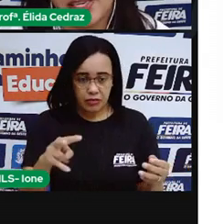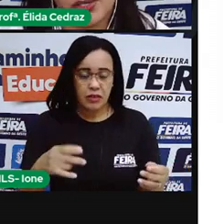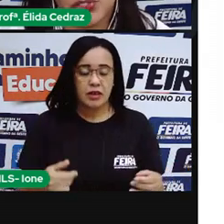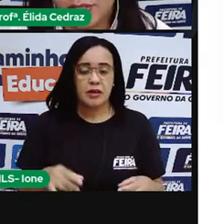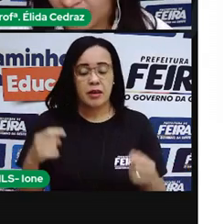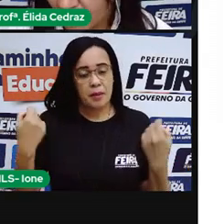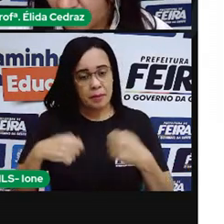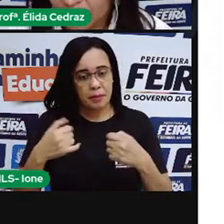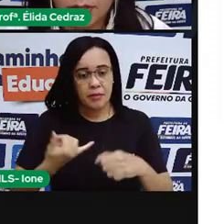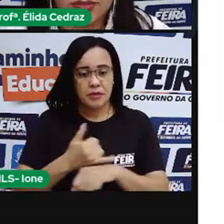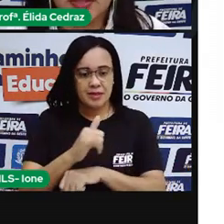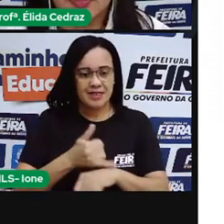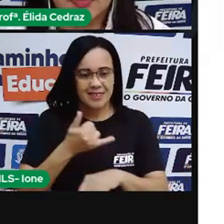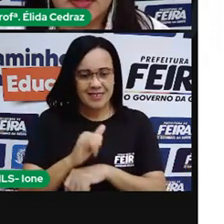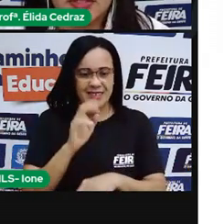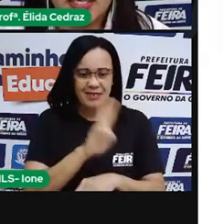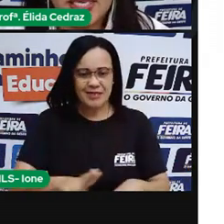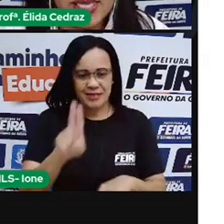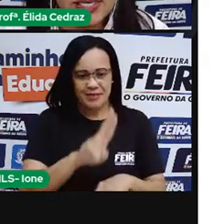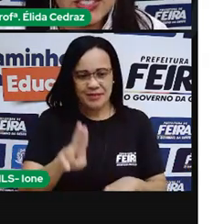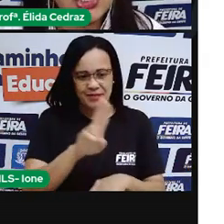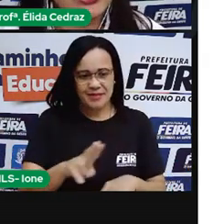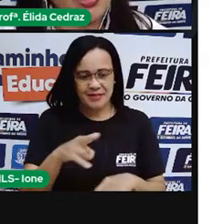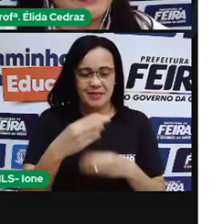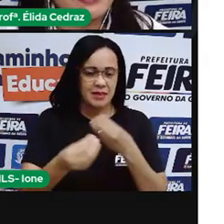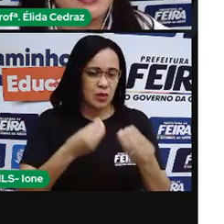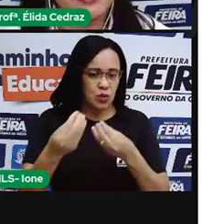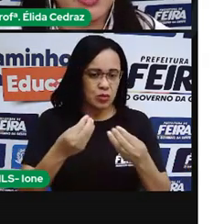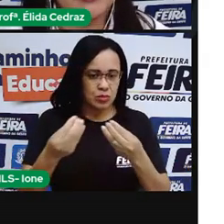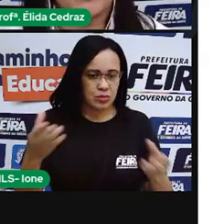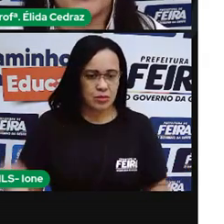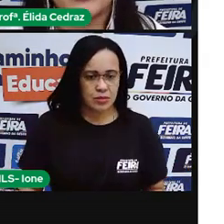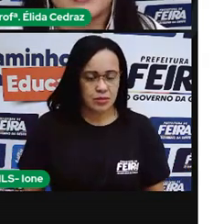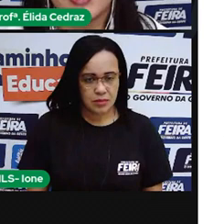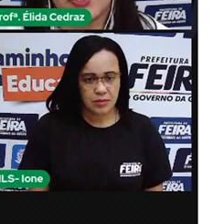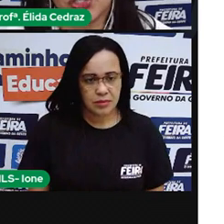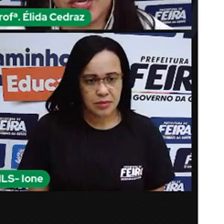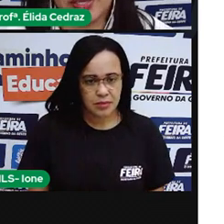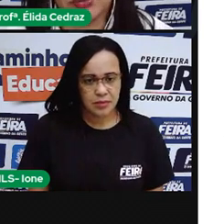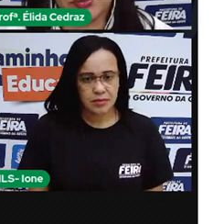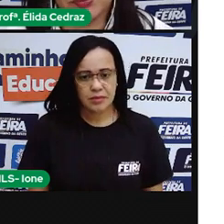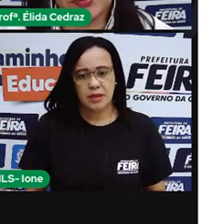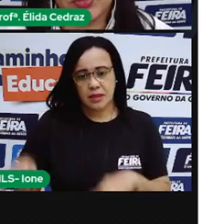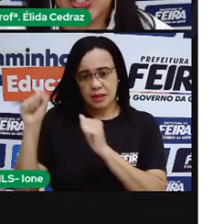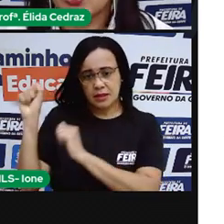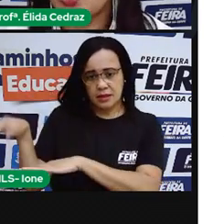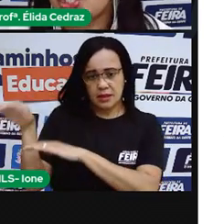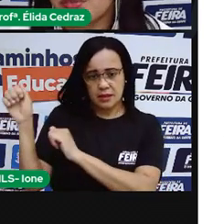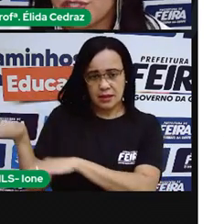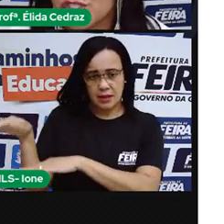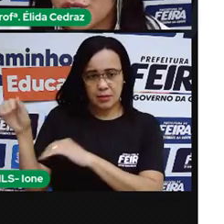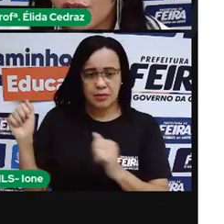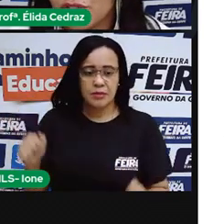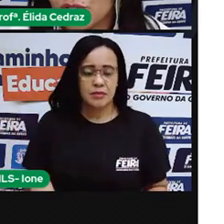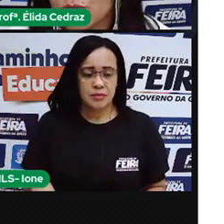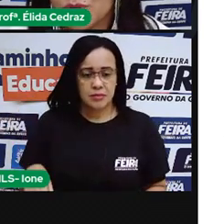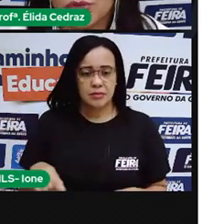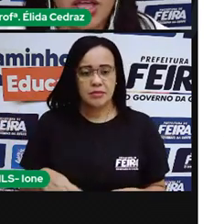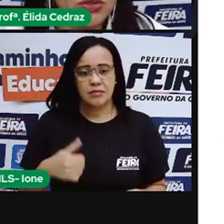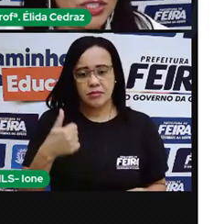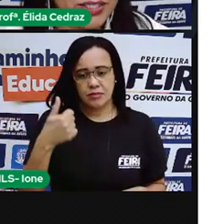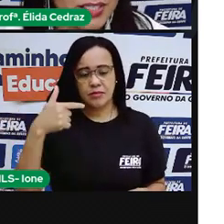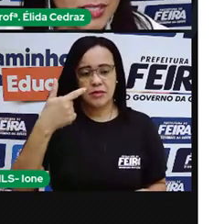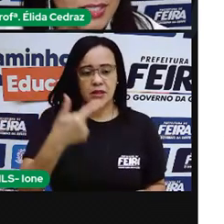você vai querer utilizar. E ali, dia 9 de setembro, o aniversário de neto. Do dia 29 de